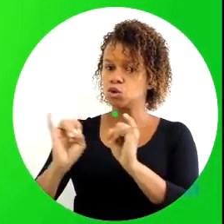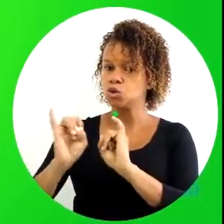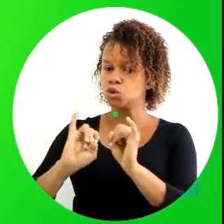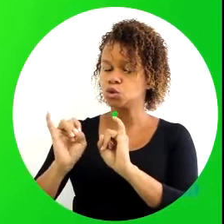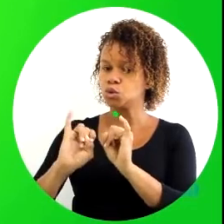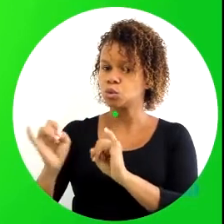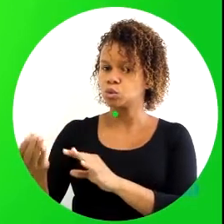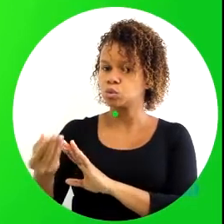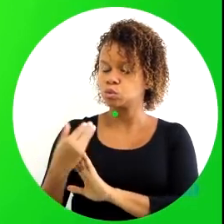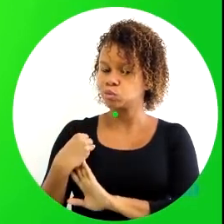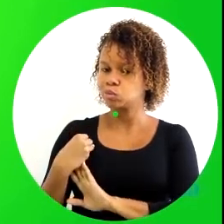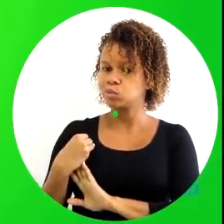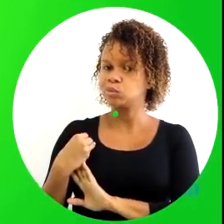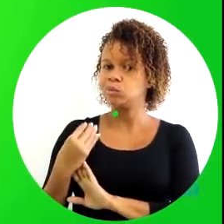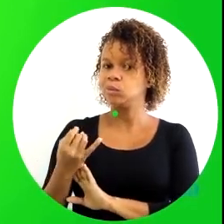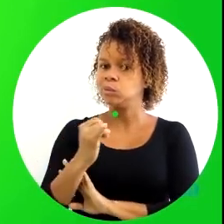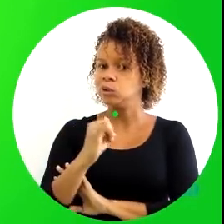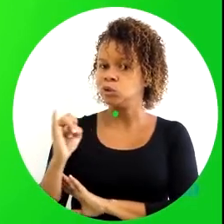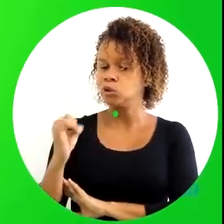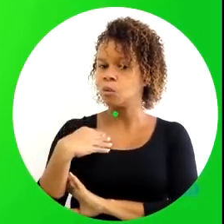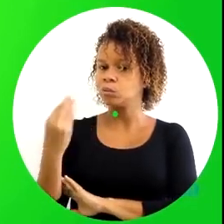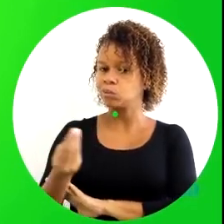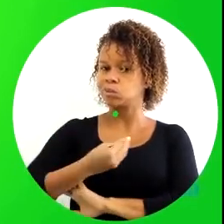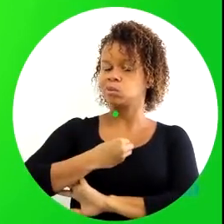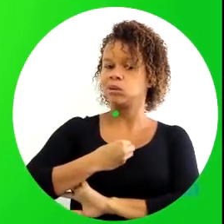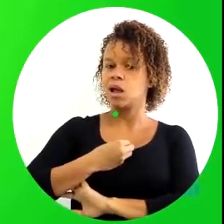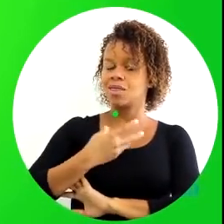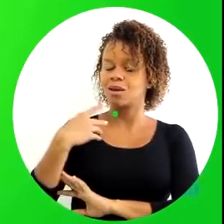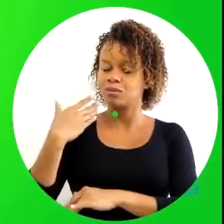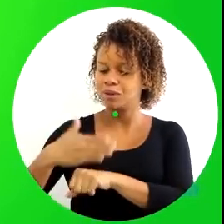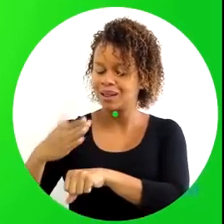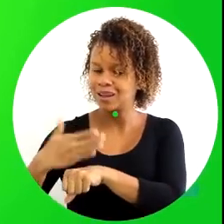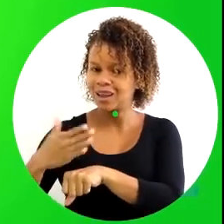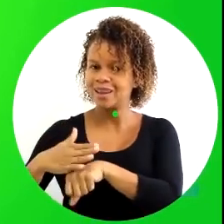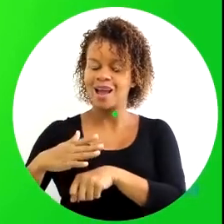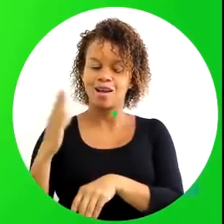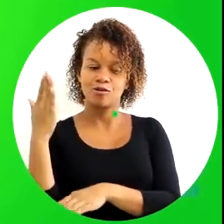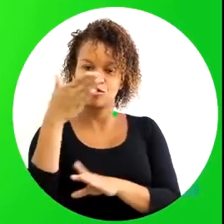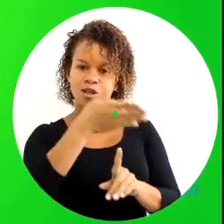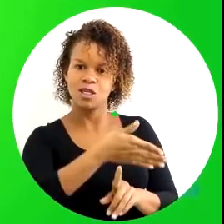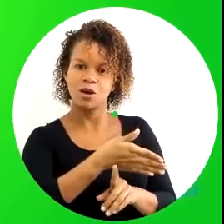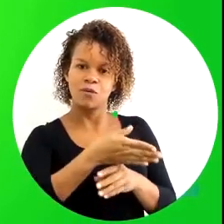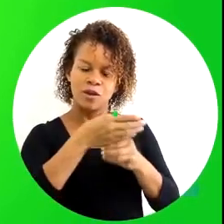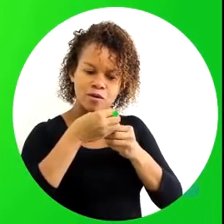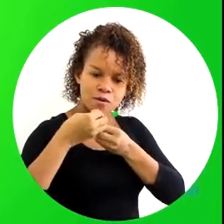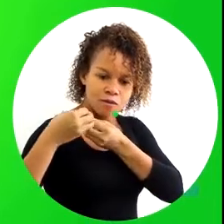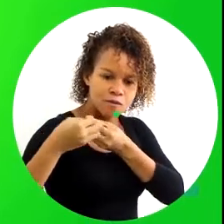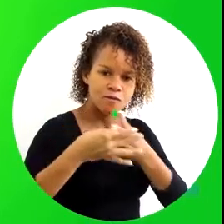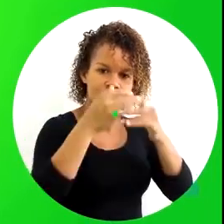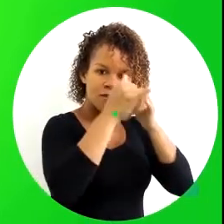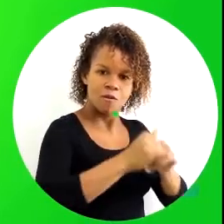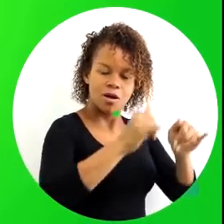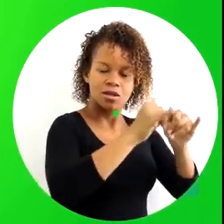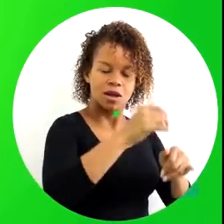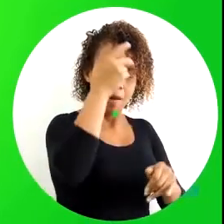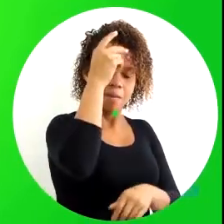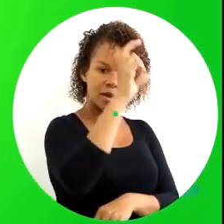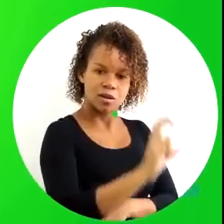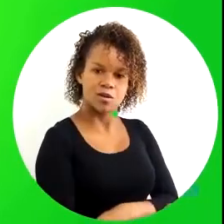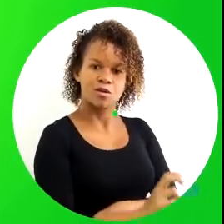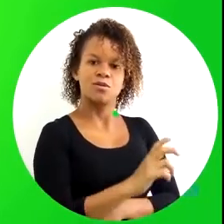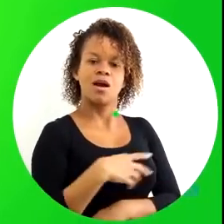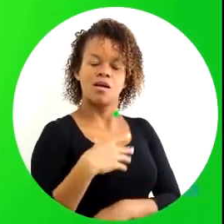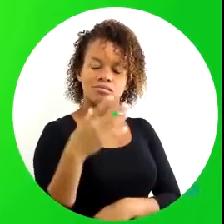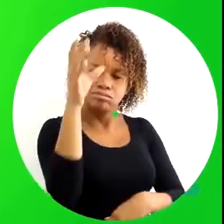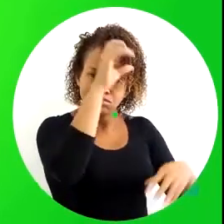instrutor e o aprendiz. E aí, treinar é esse ato intencional de fornecer esses meios para que o indivíduo realmente